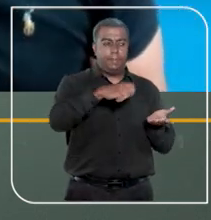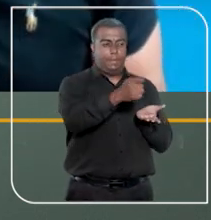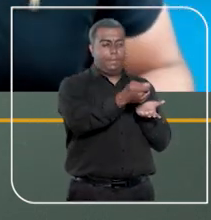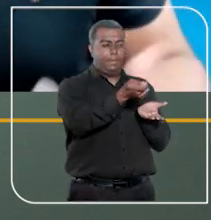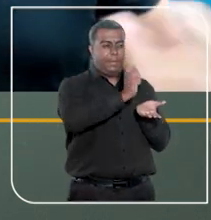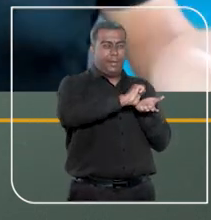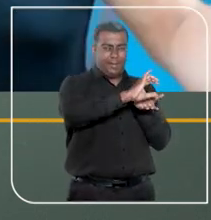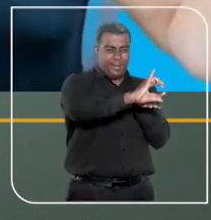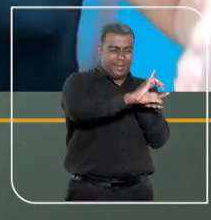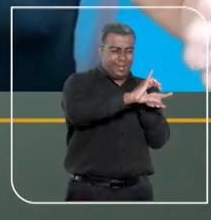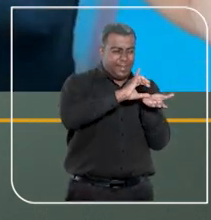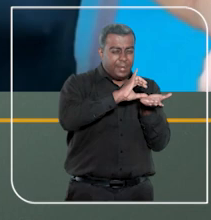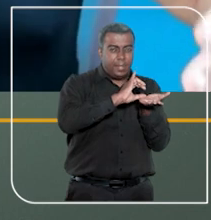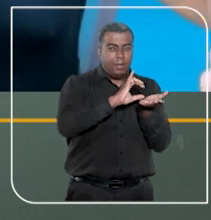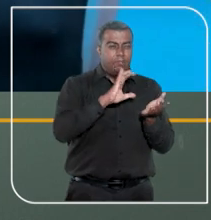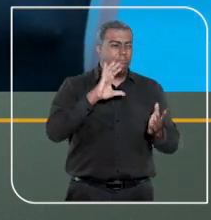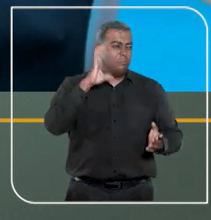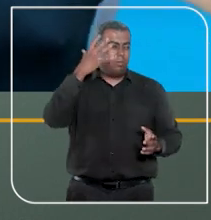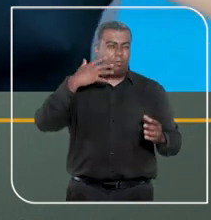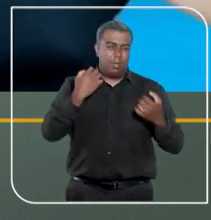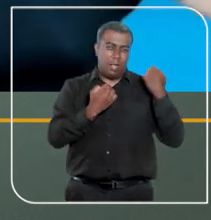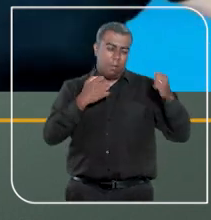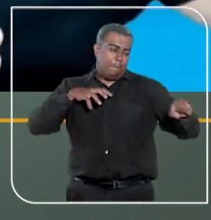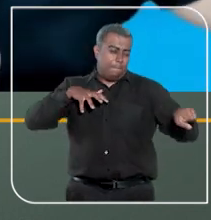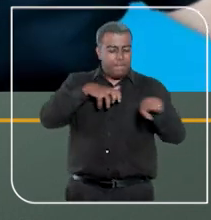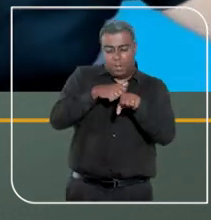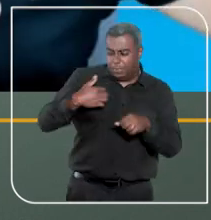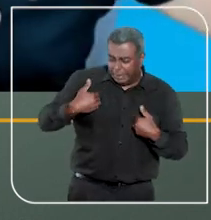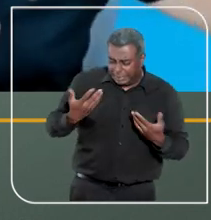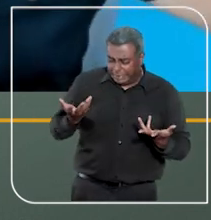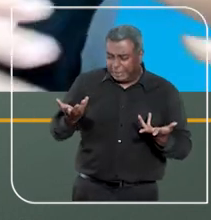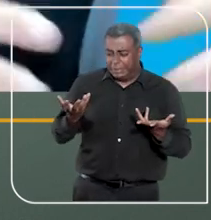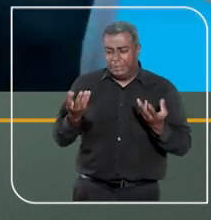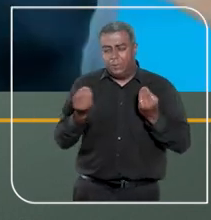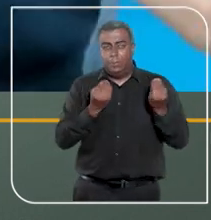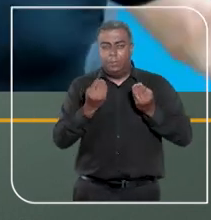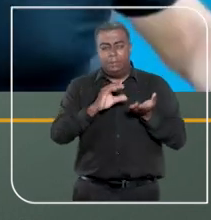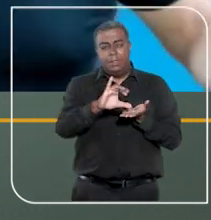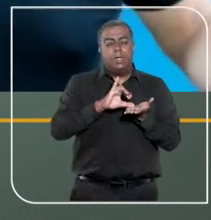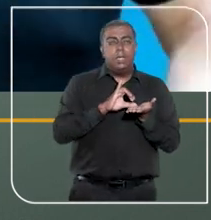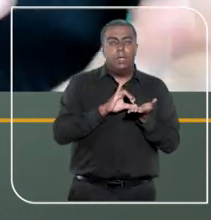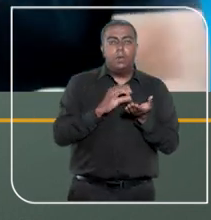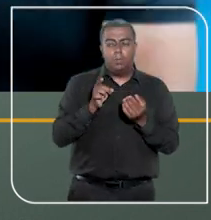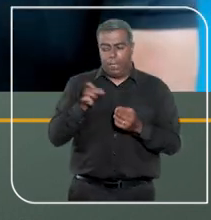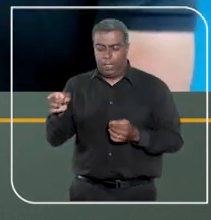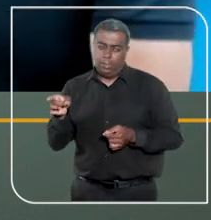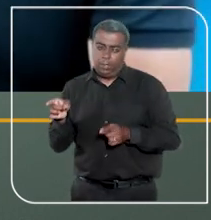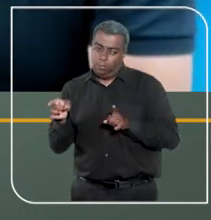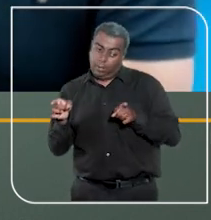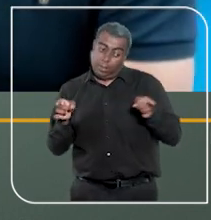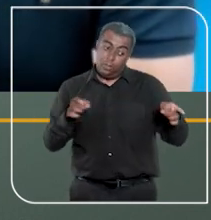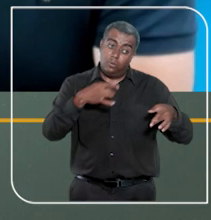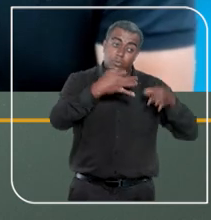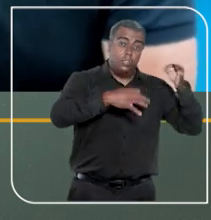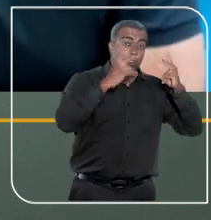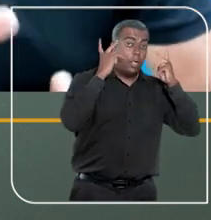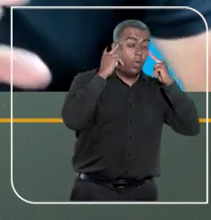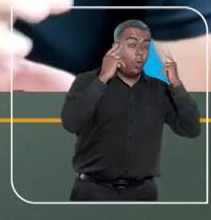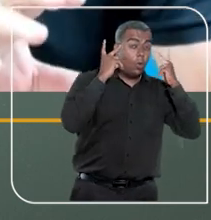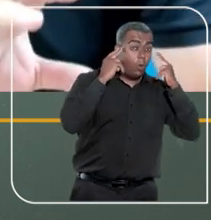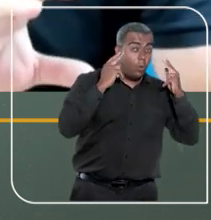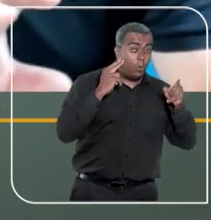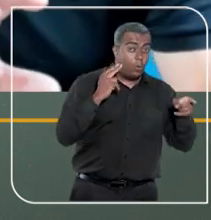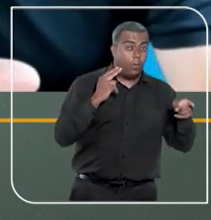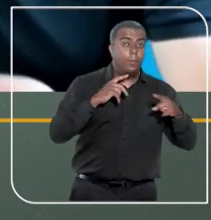indenização contra uma pessoa que bateu no seu carro, por exemplo, você vai escolher a Justiça comum.